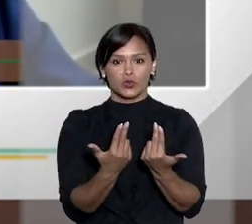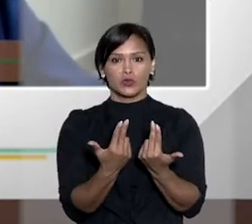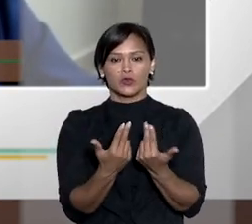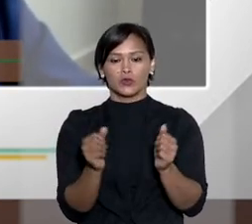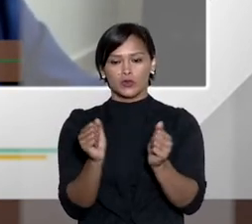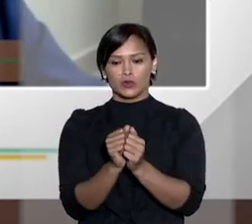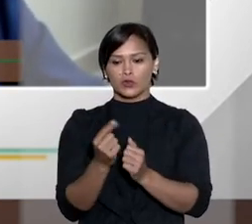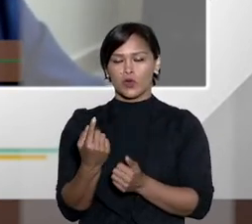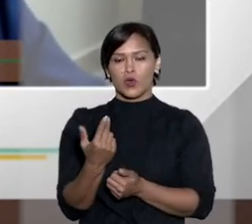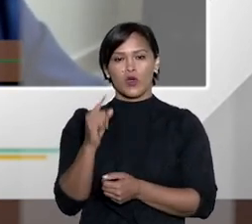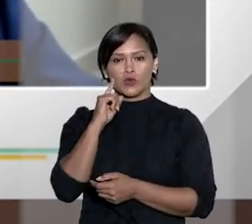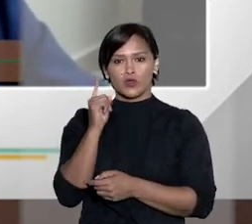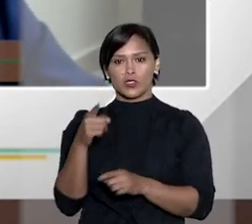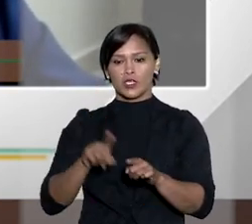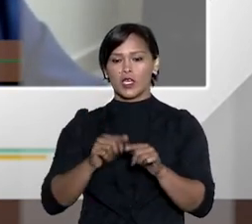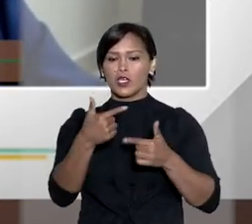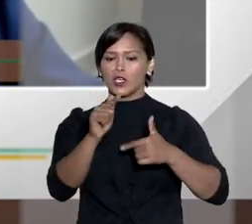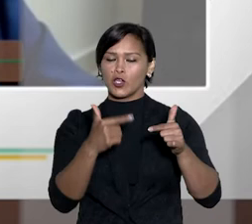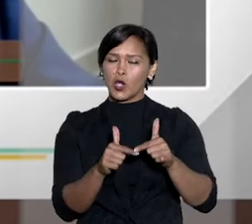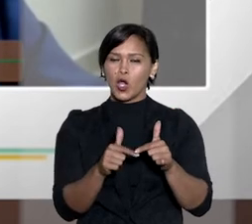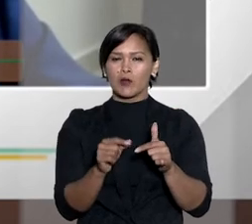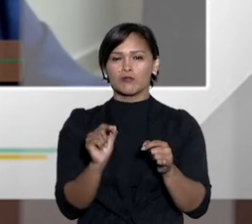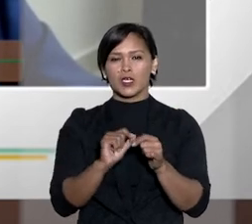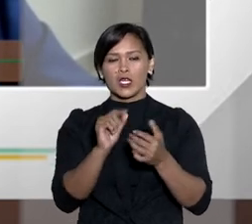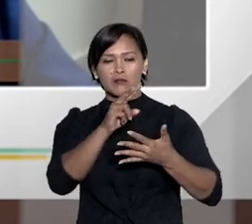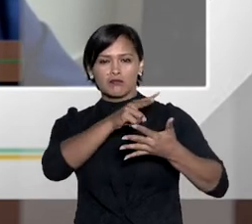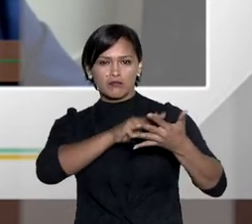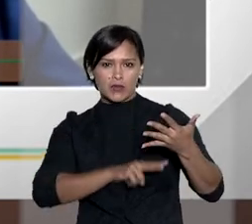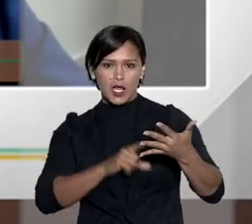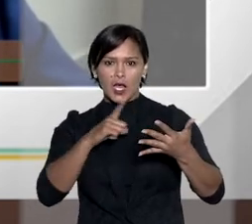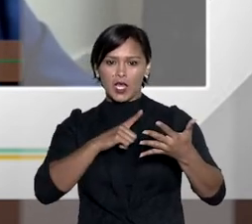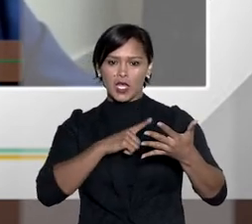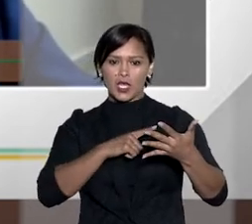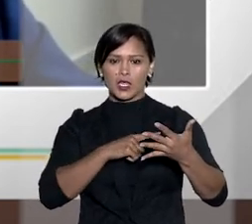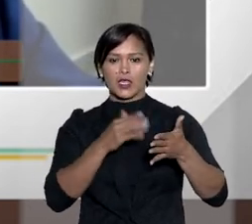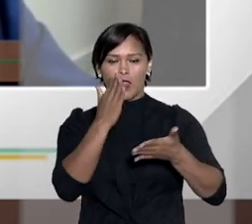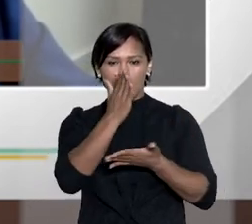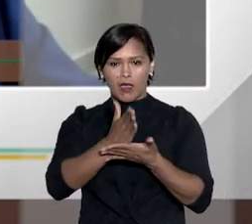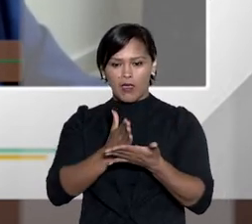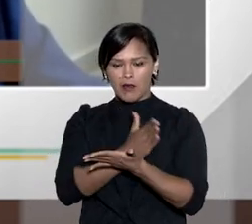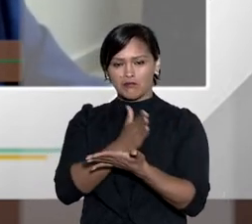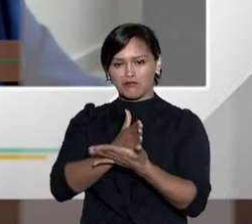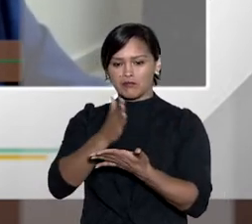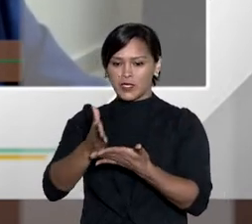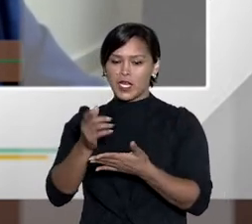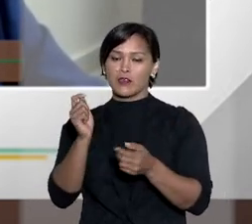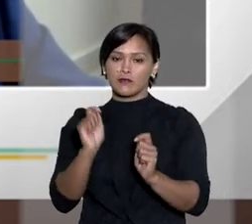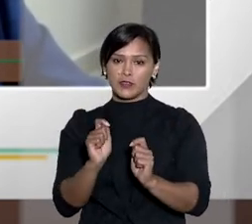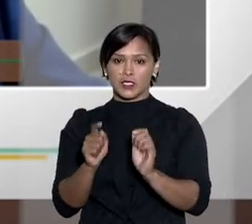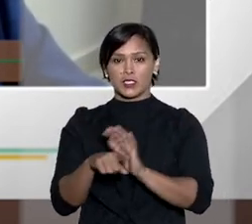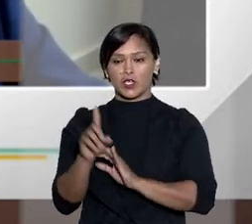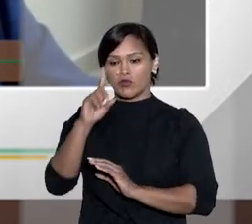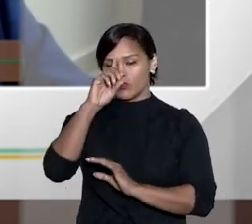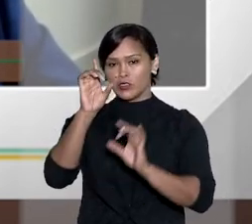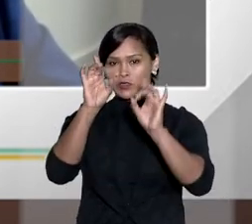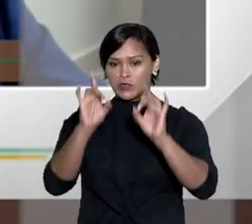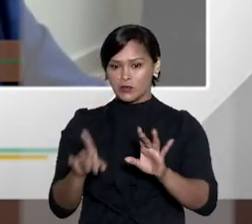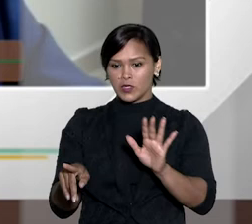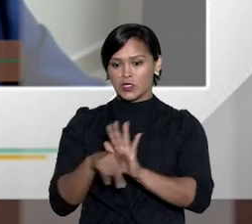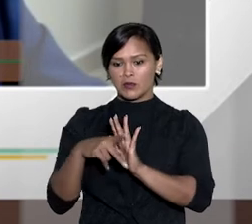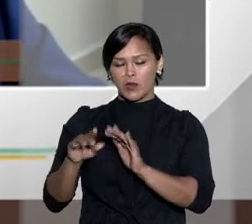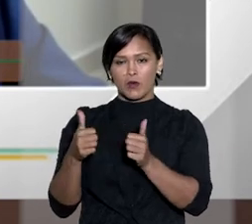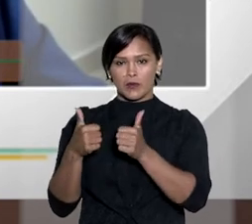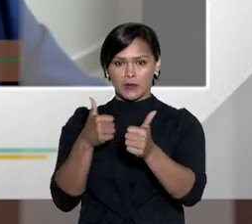audiência é una então já vai dar conciliação para a audiência de instrução no mesmo dia em outros dependendo da pauta que tem ela é